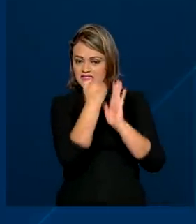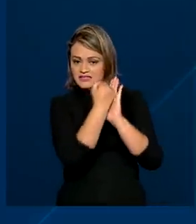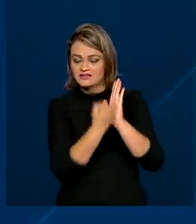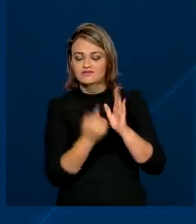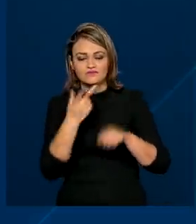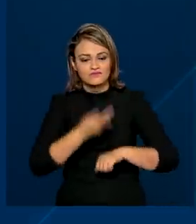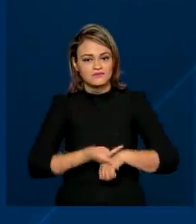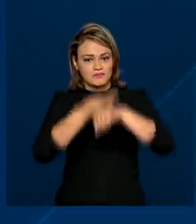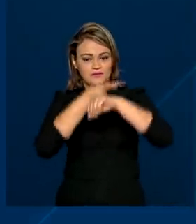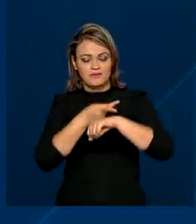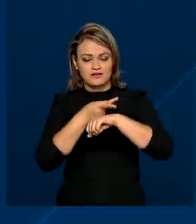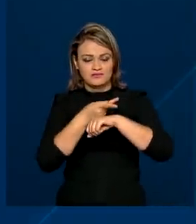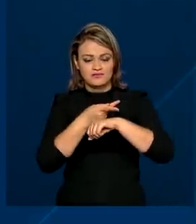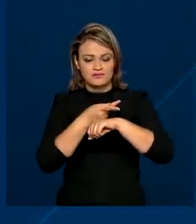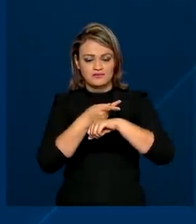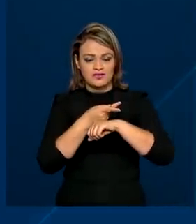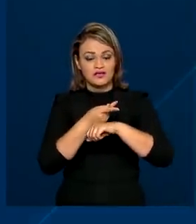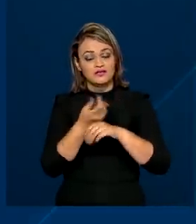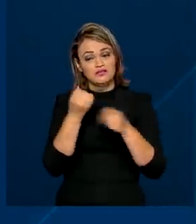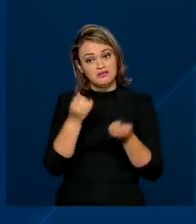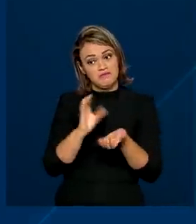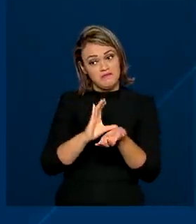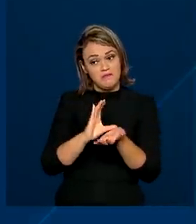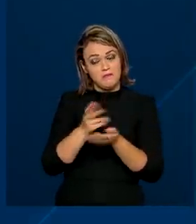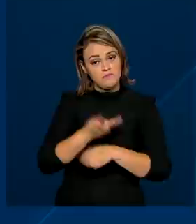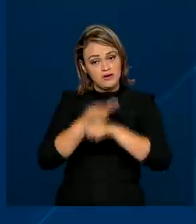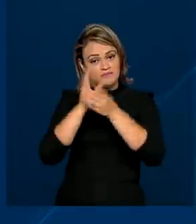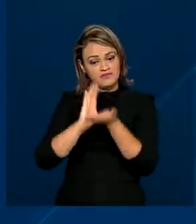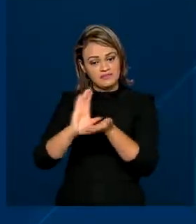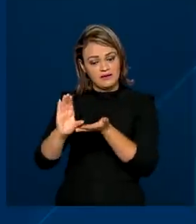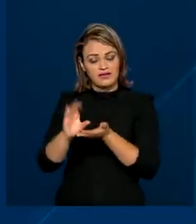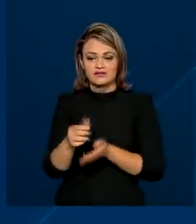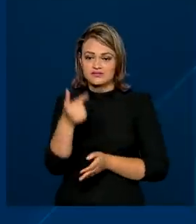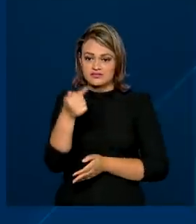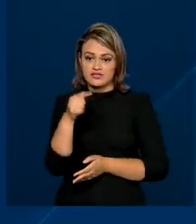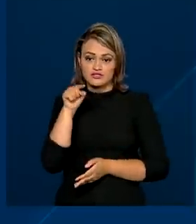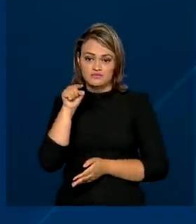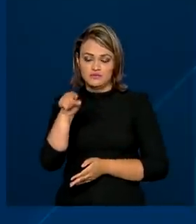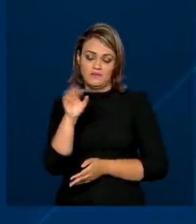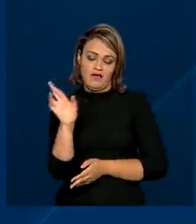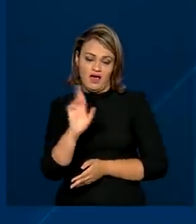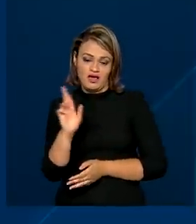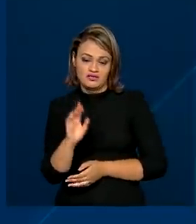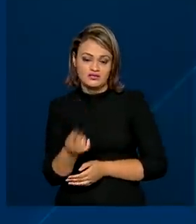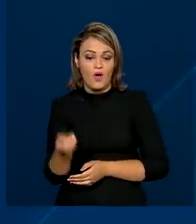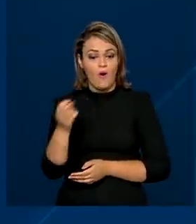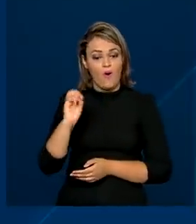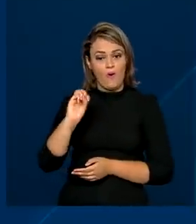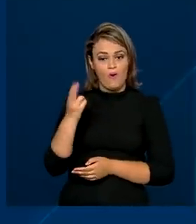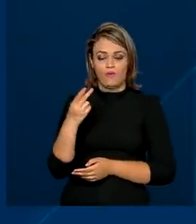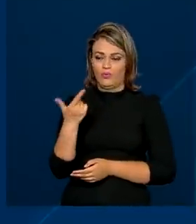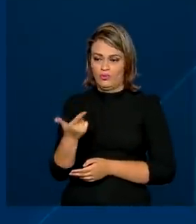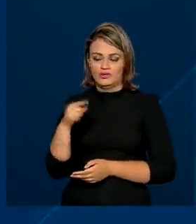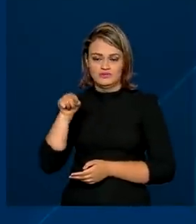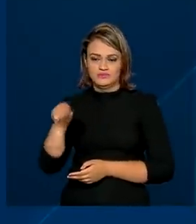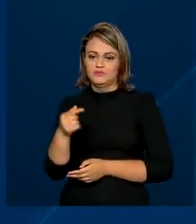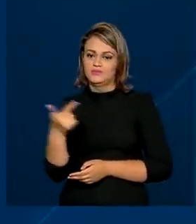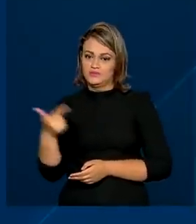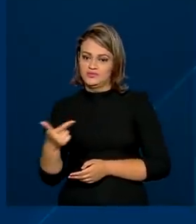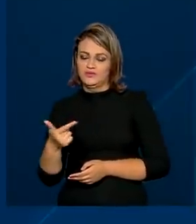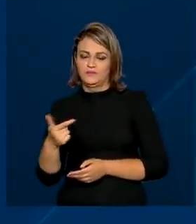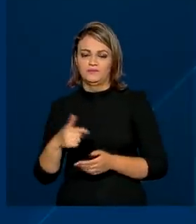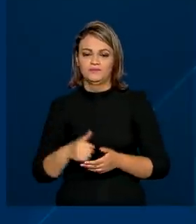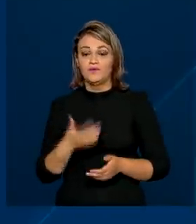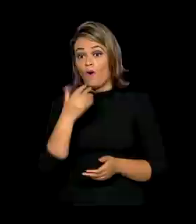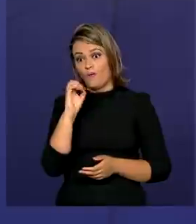premiadas, com remunerações que variam de 7 mil reais para o primeiro colocado, a 2 mil reais para o